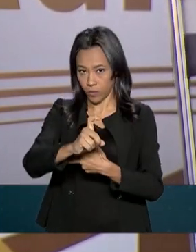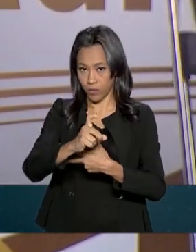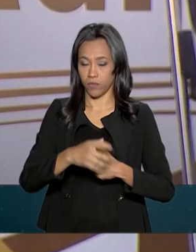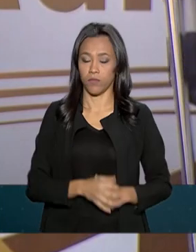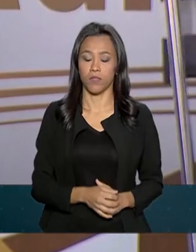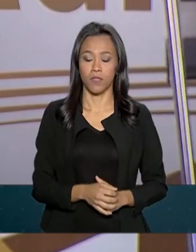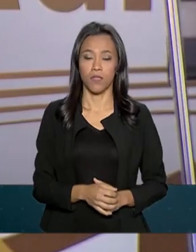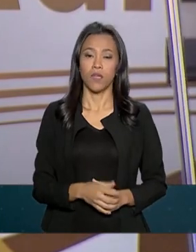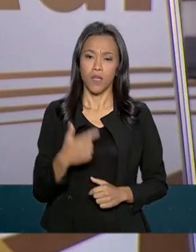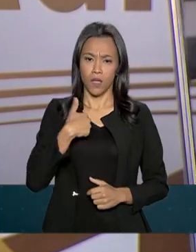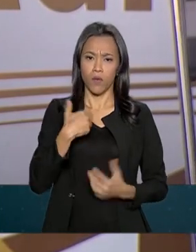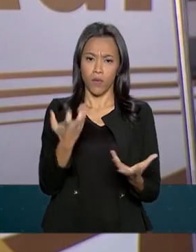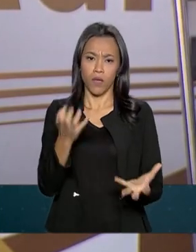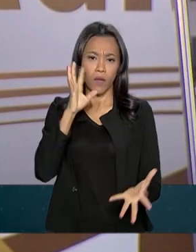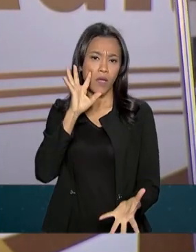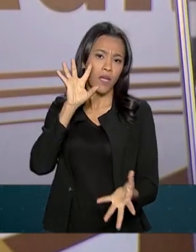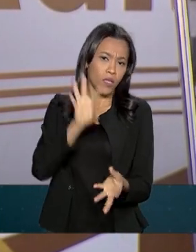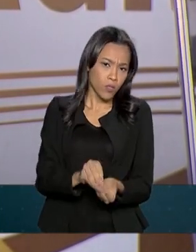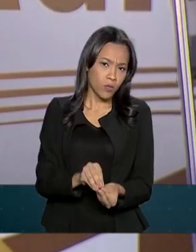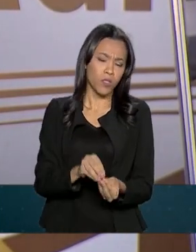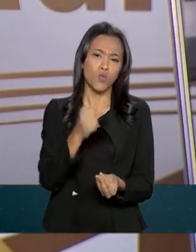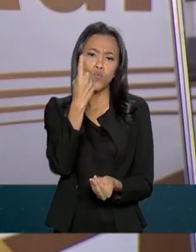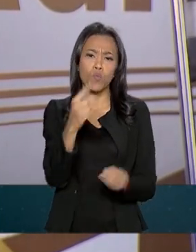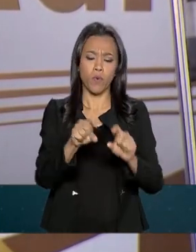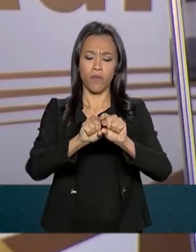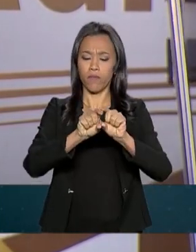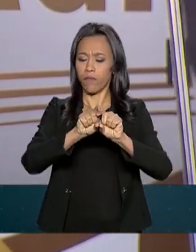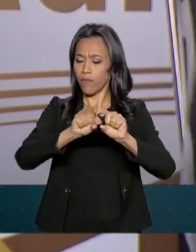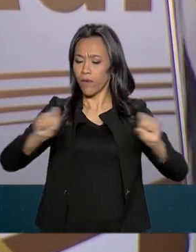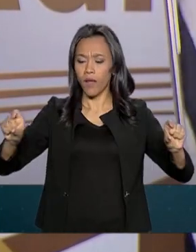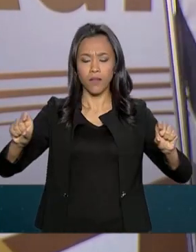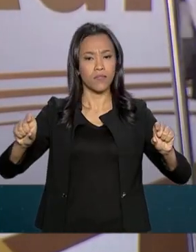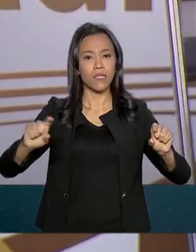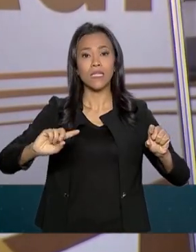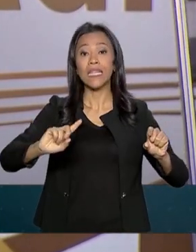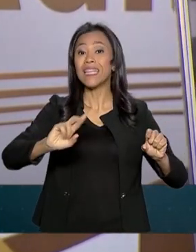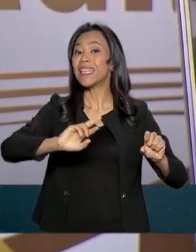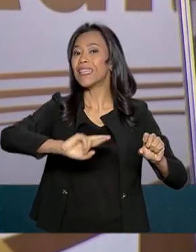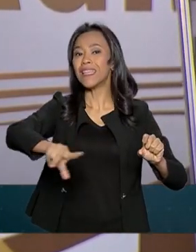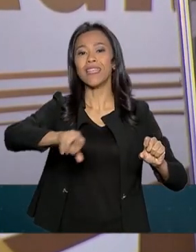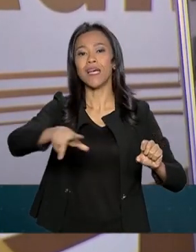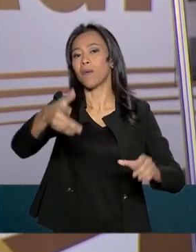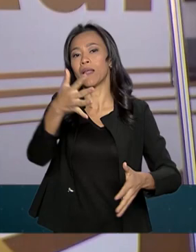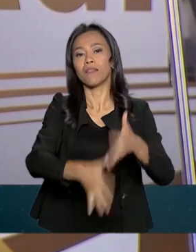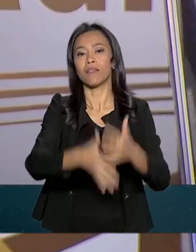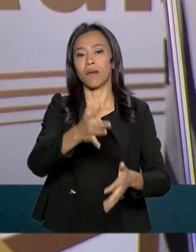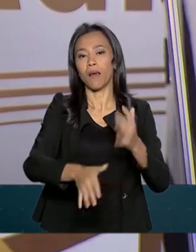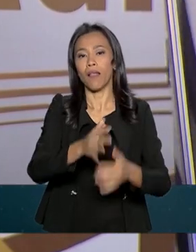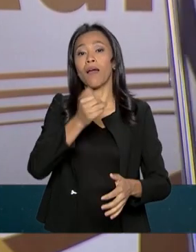resumindo numa simples frase, é não atrapalhar quem produz.